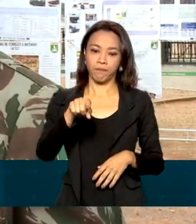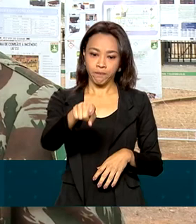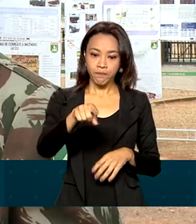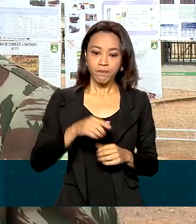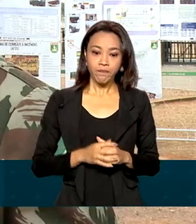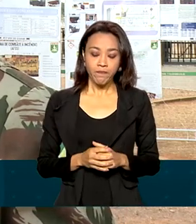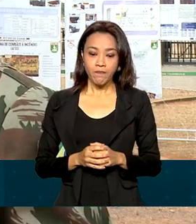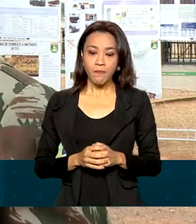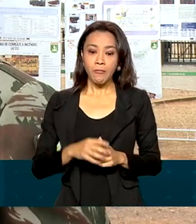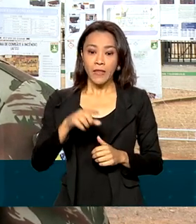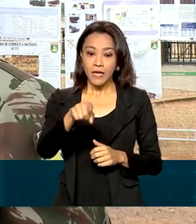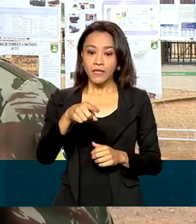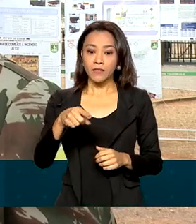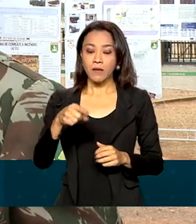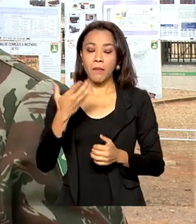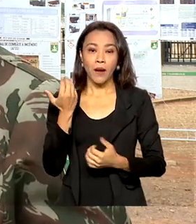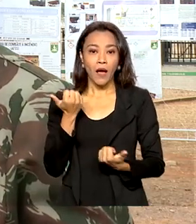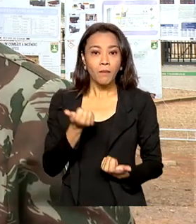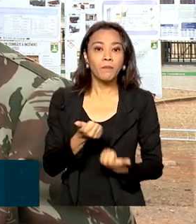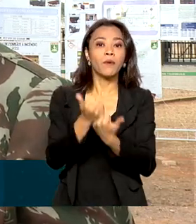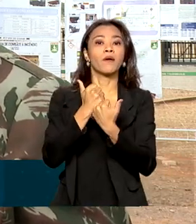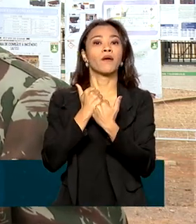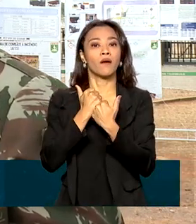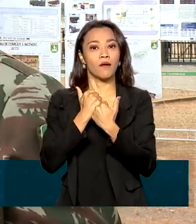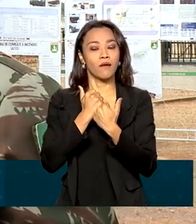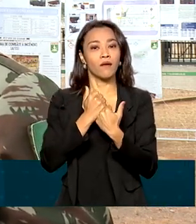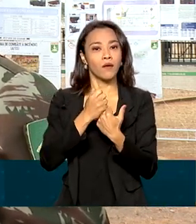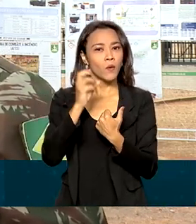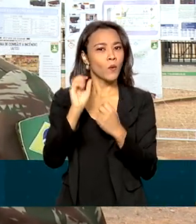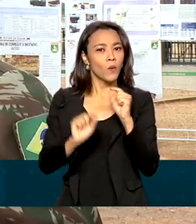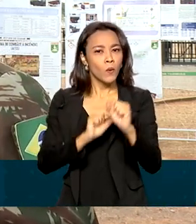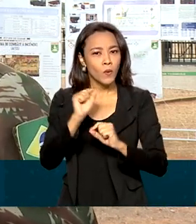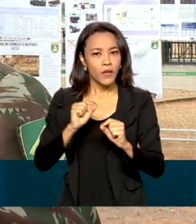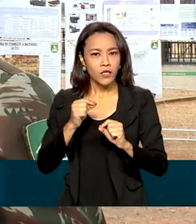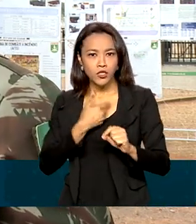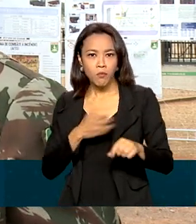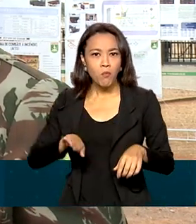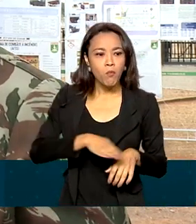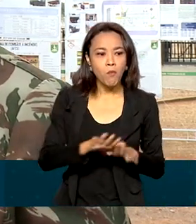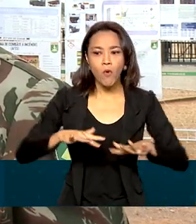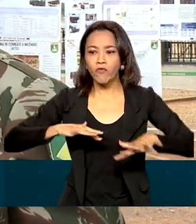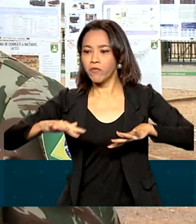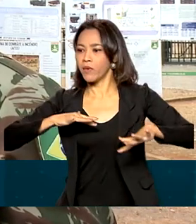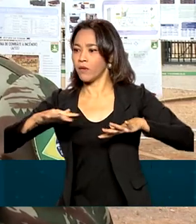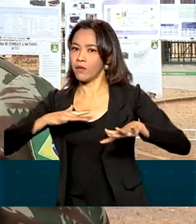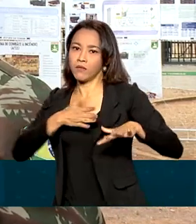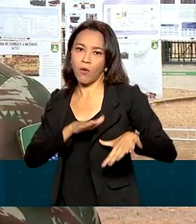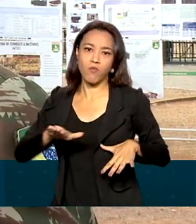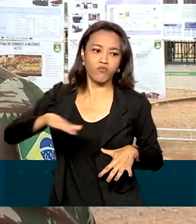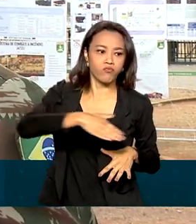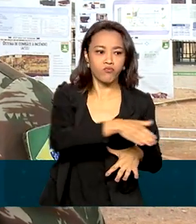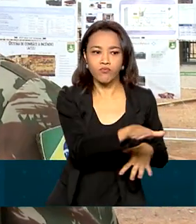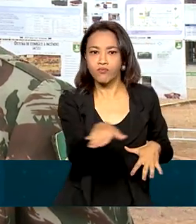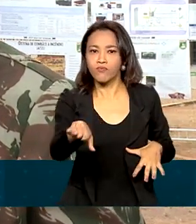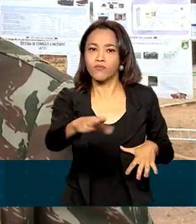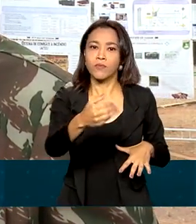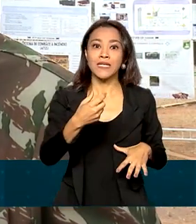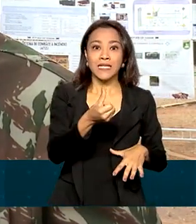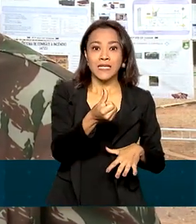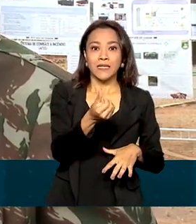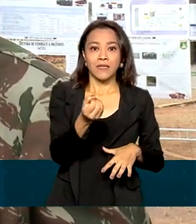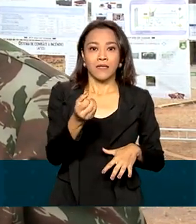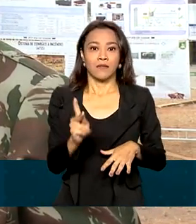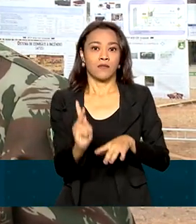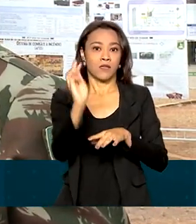dos batalhões de infantaria. Ele nos proporciona um elevado grau de mobilidade. Ele tem uma autonomia de 600 quilômetros, ele